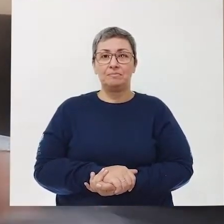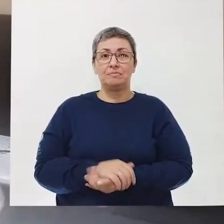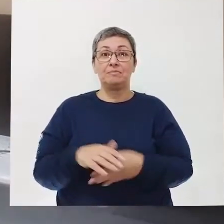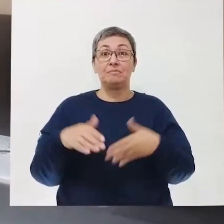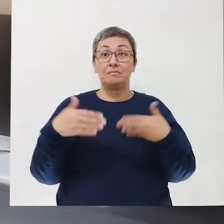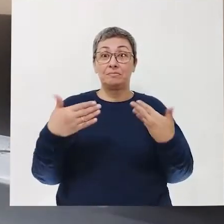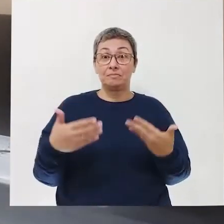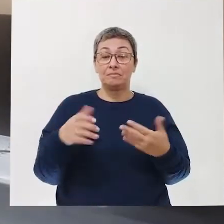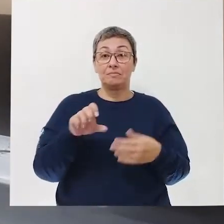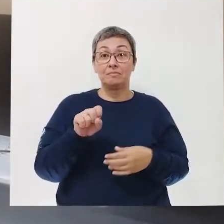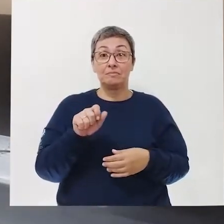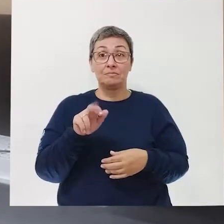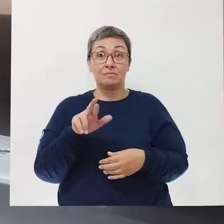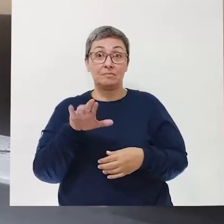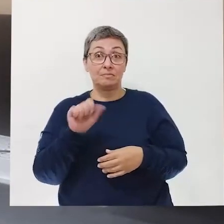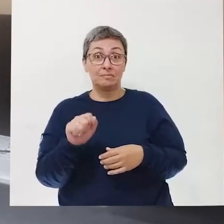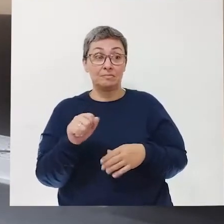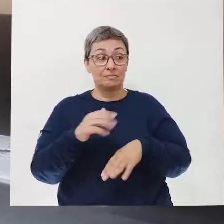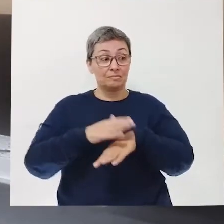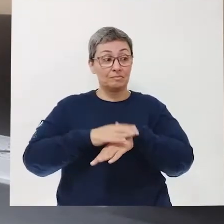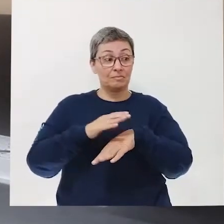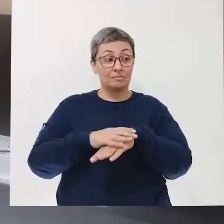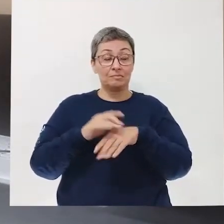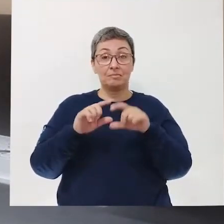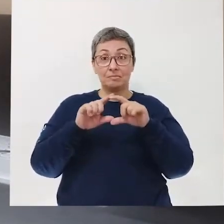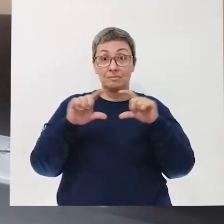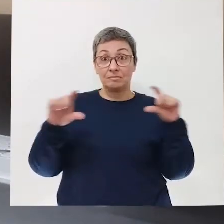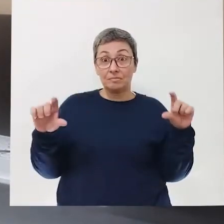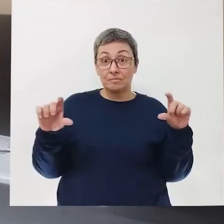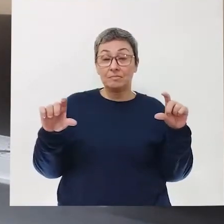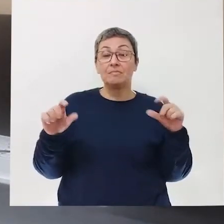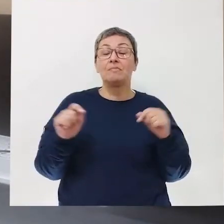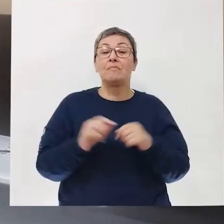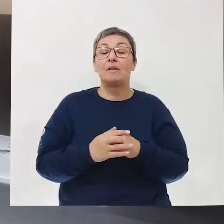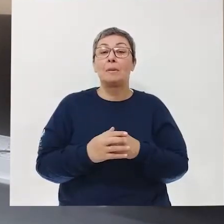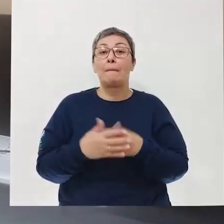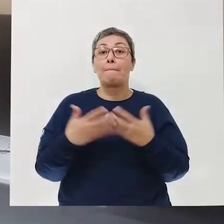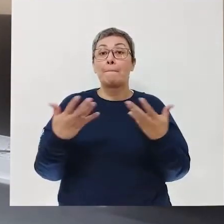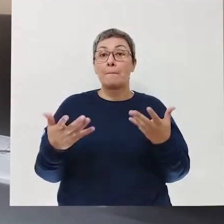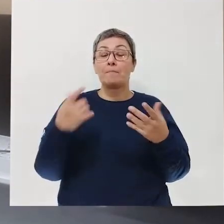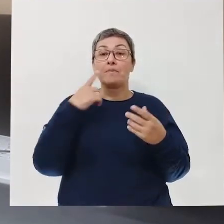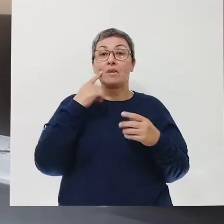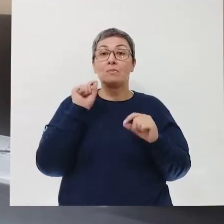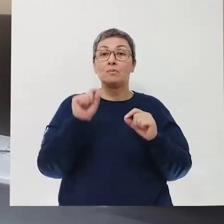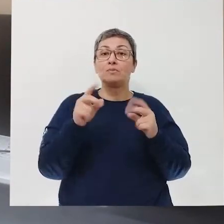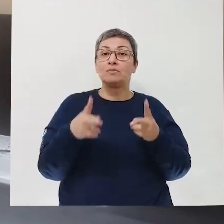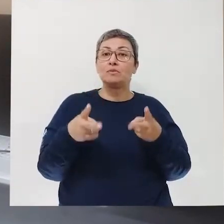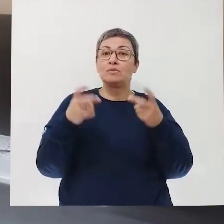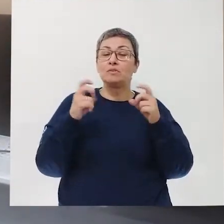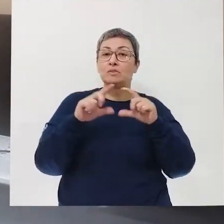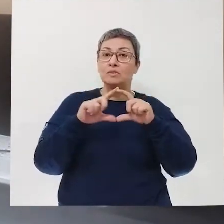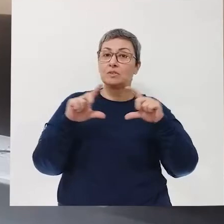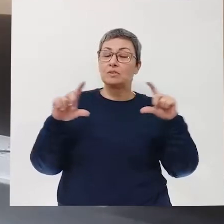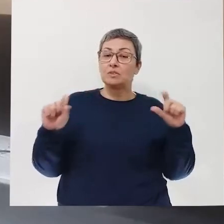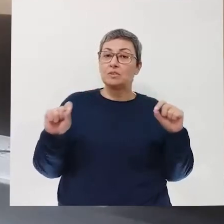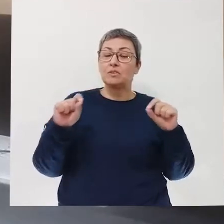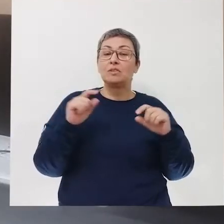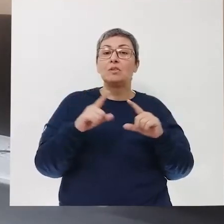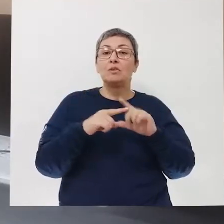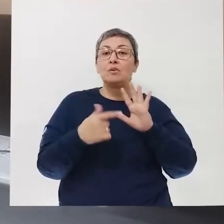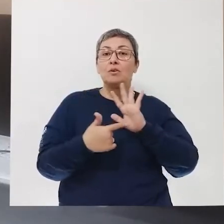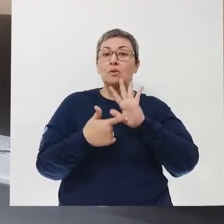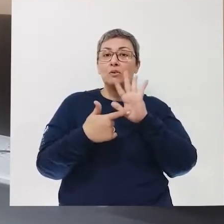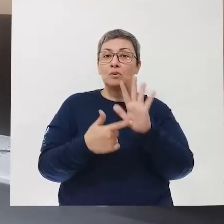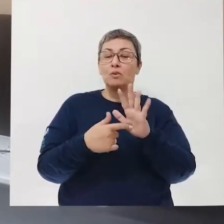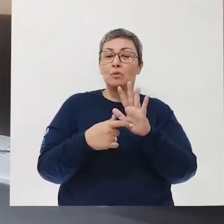Então, a Sabrina fez a sua tirinha, né, e aí a gente percebe lá na tirinha dela que ela